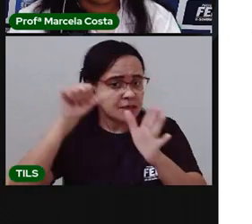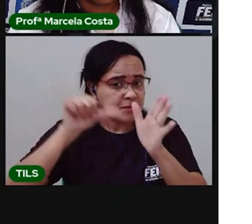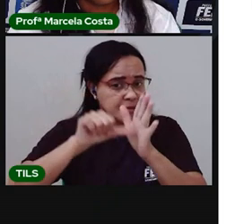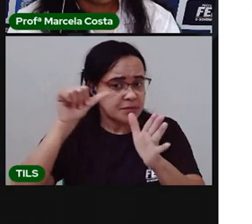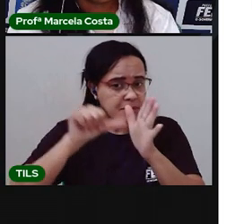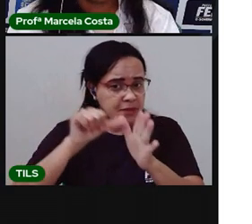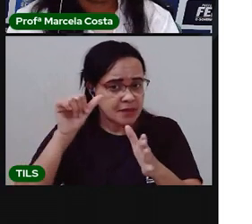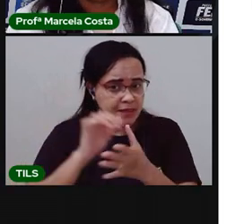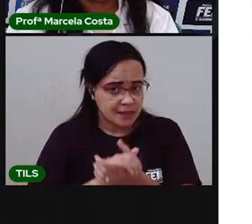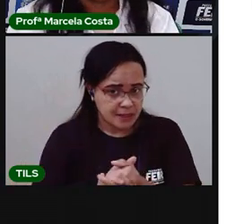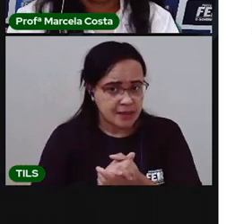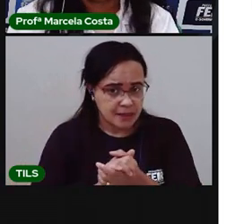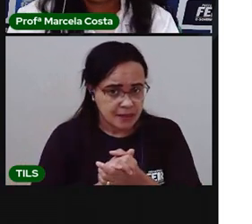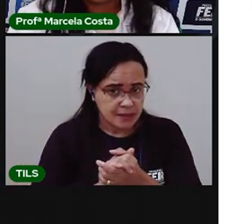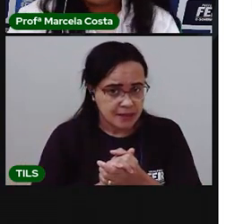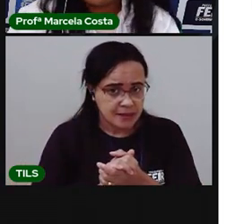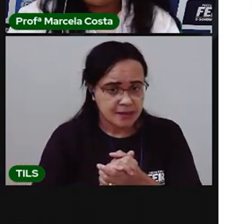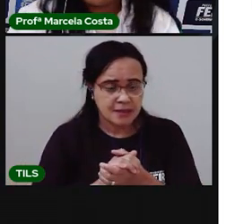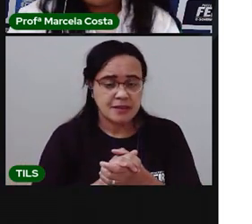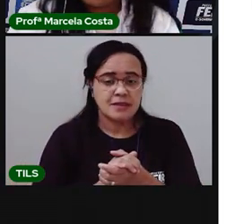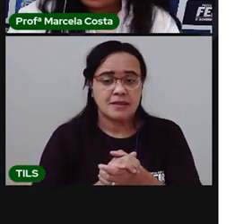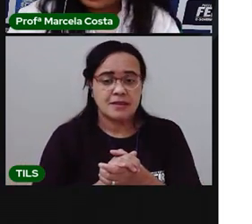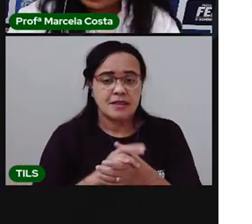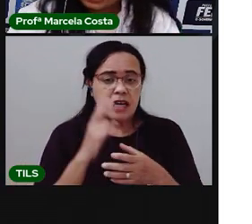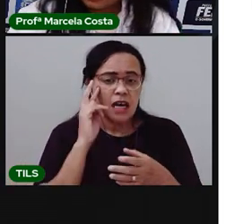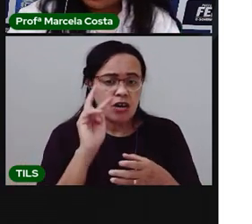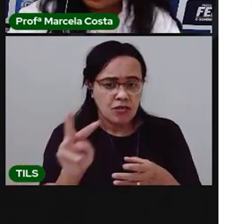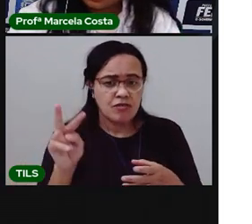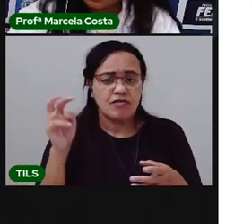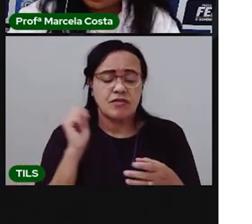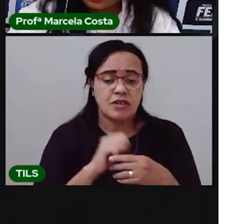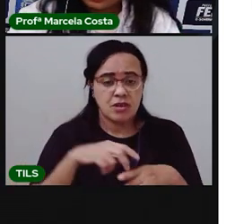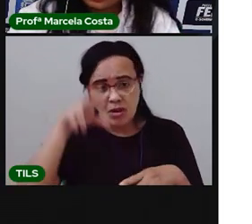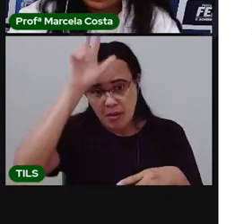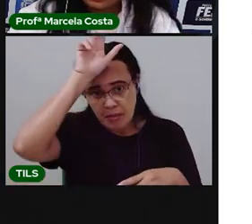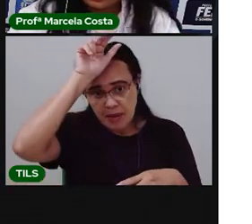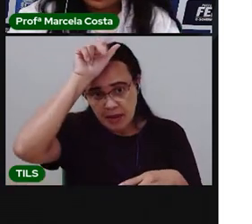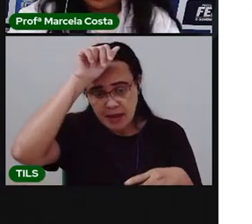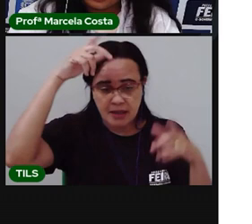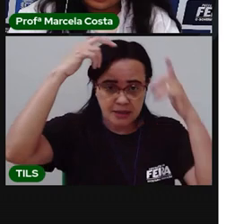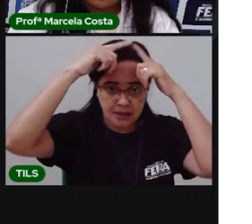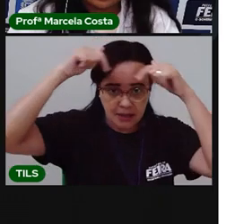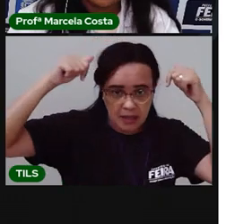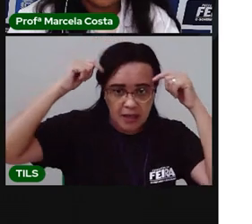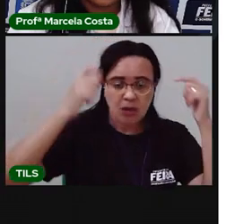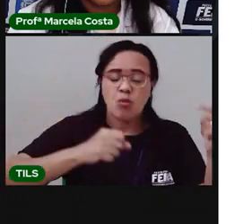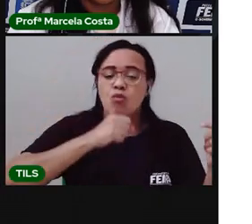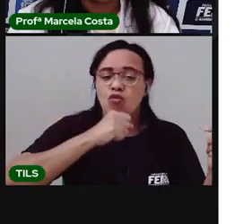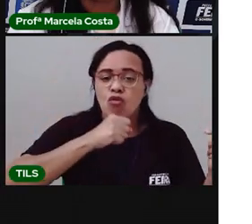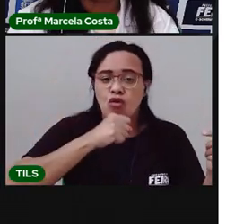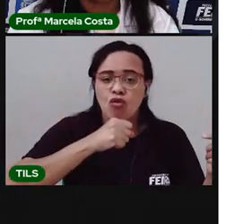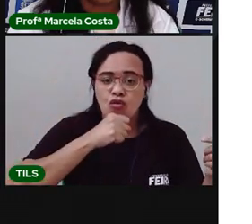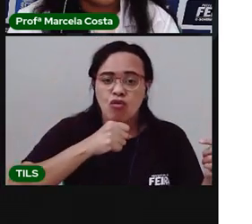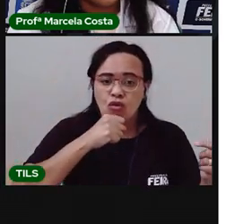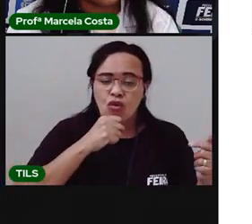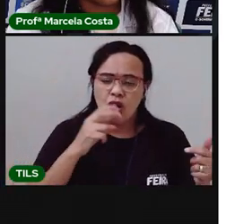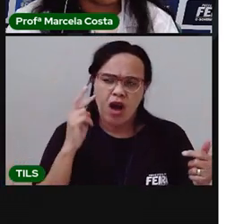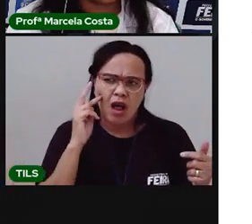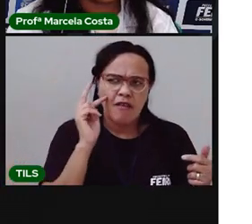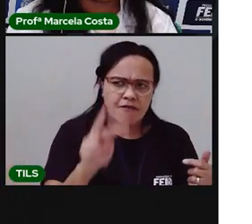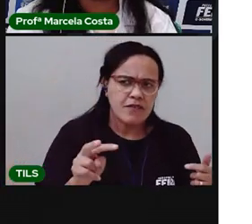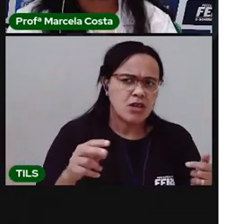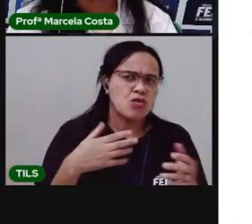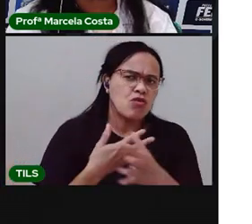que ela me viu, bateu asas e voou. Seu Joaquim. Olha a palavra aqui, olha o nome da